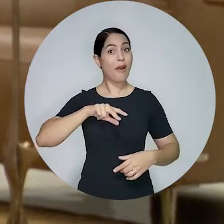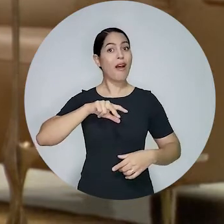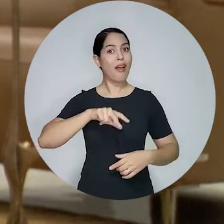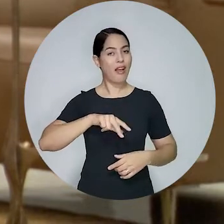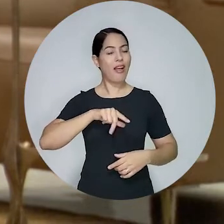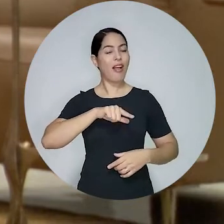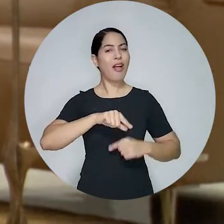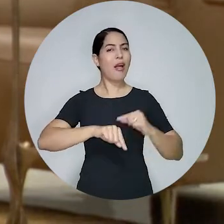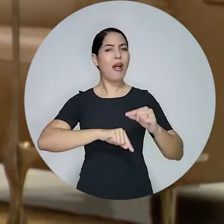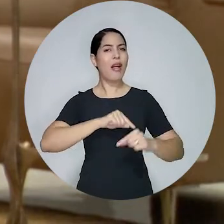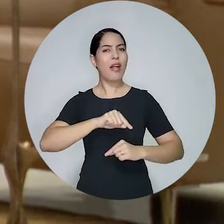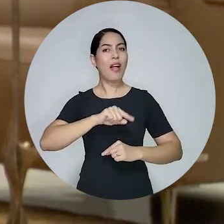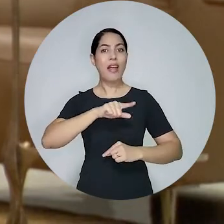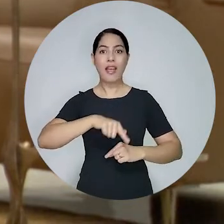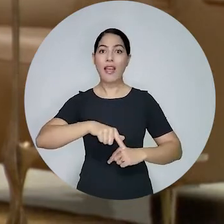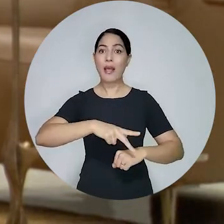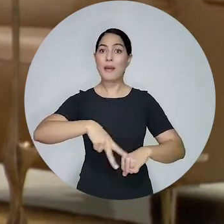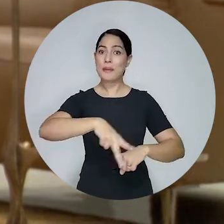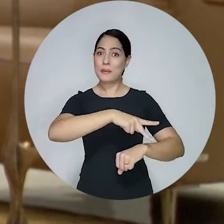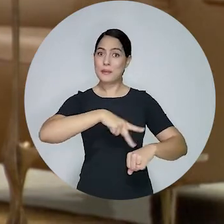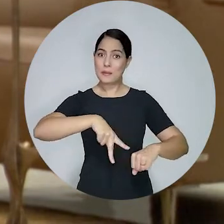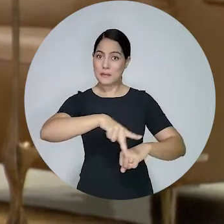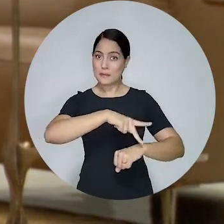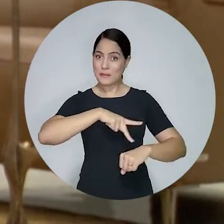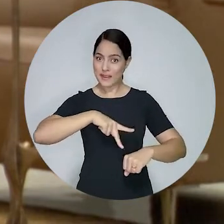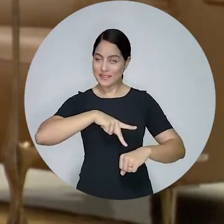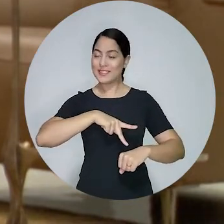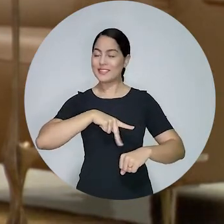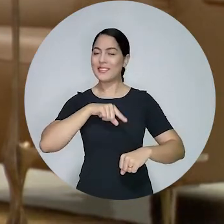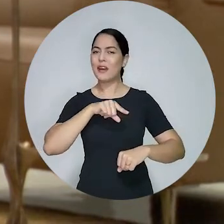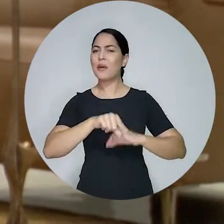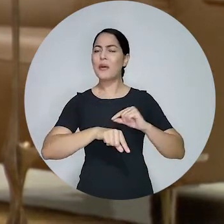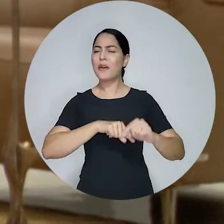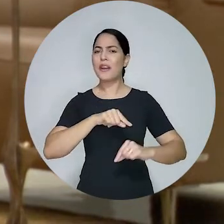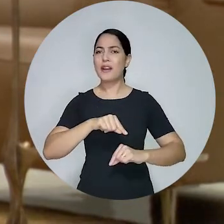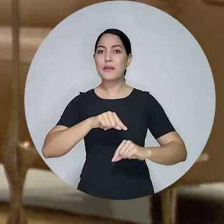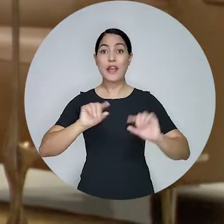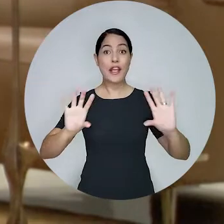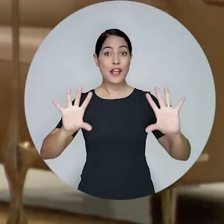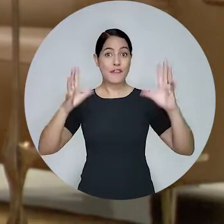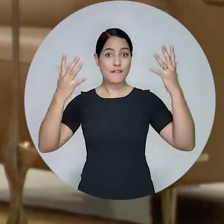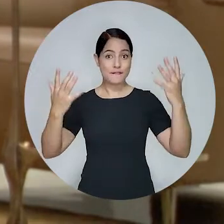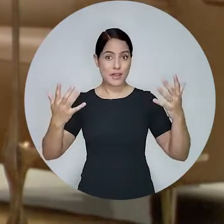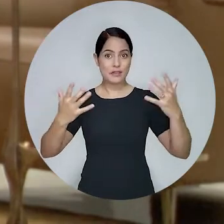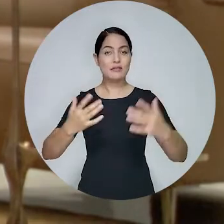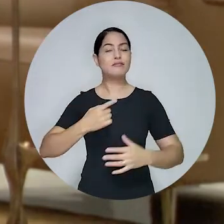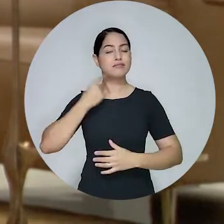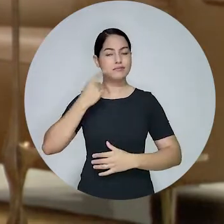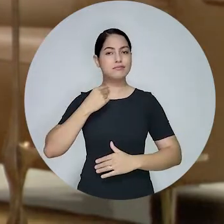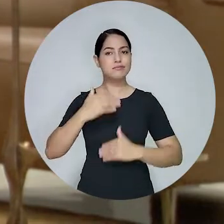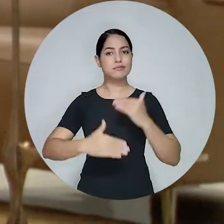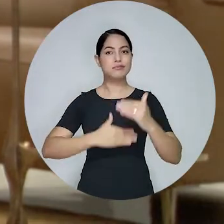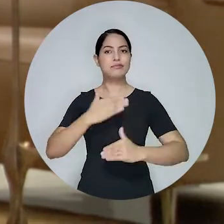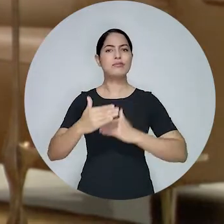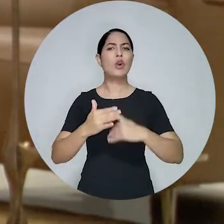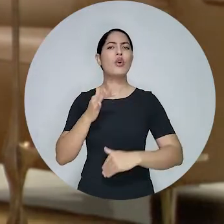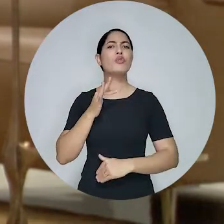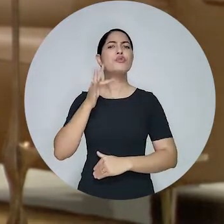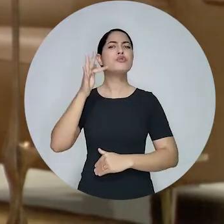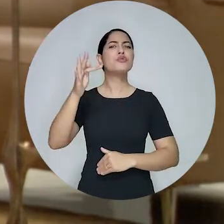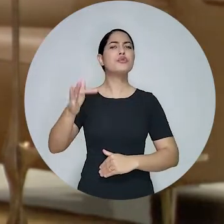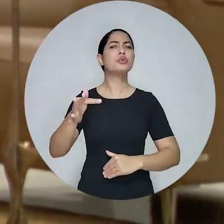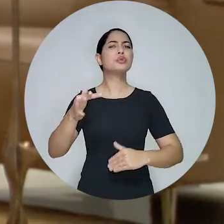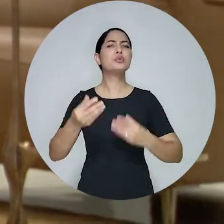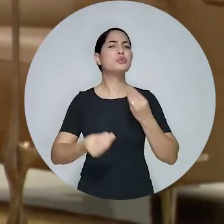-Europa. O evento trata dos desafios do desenvolvimento, o futuro da regulação estatal. Na ocasião,